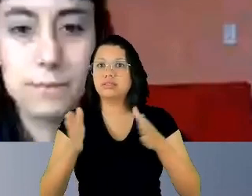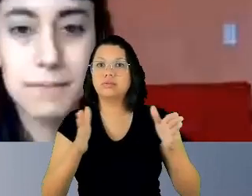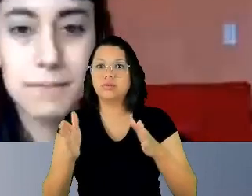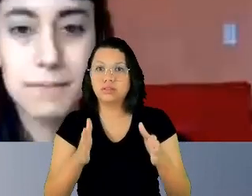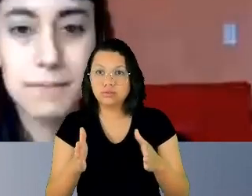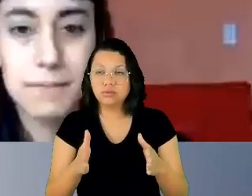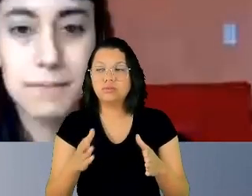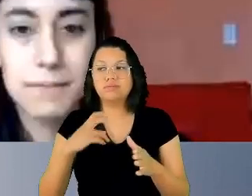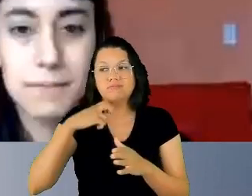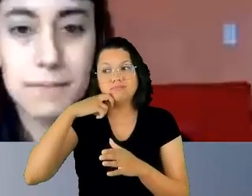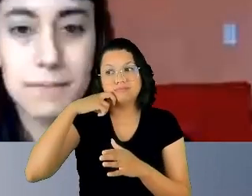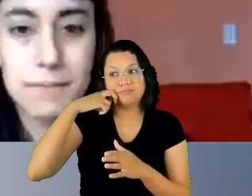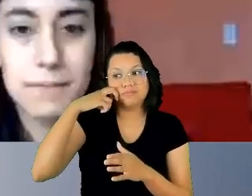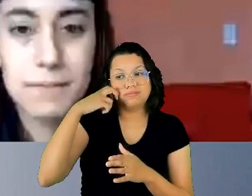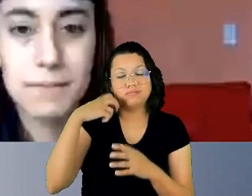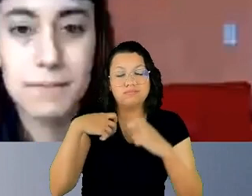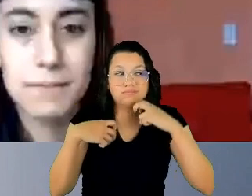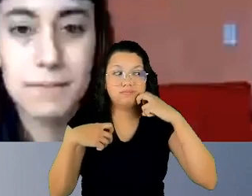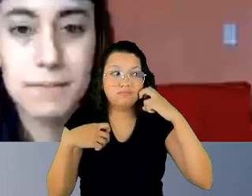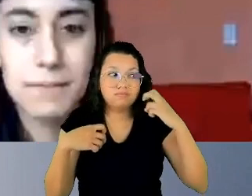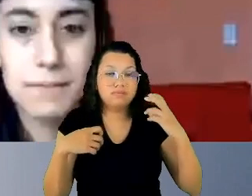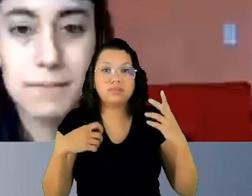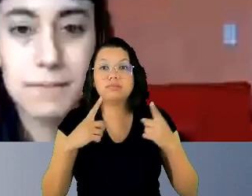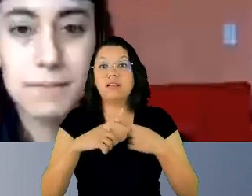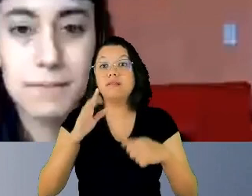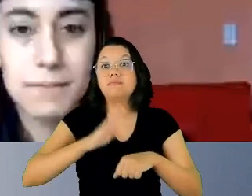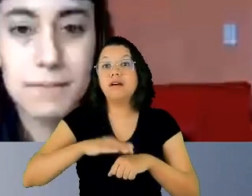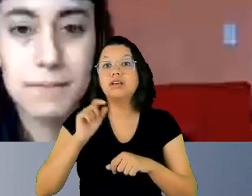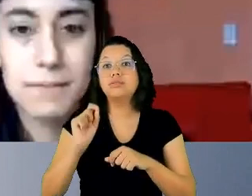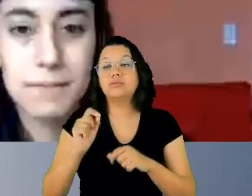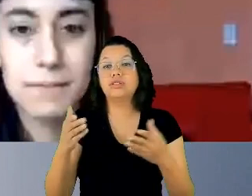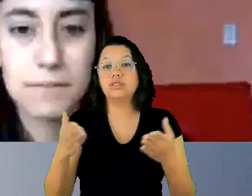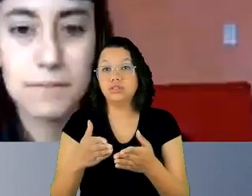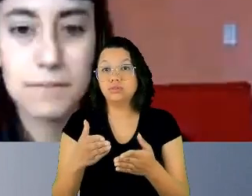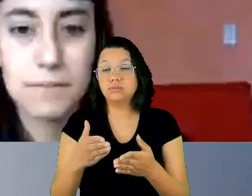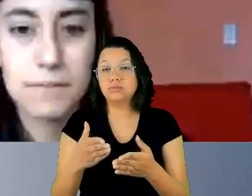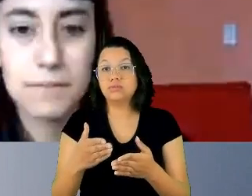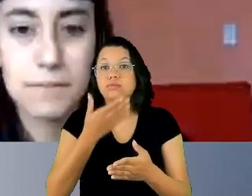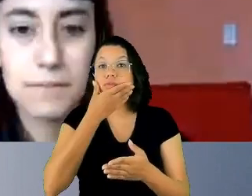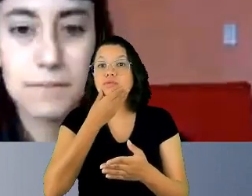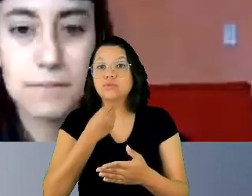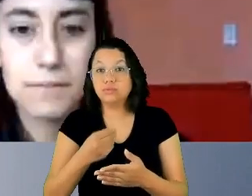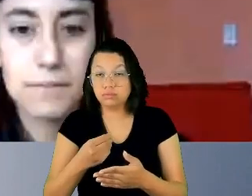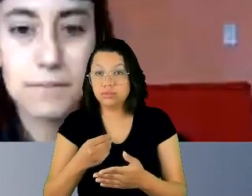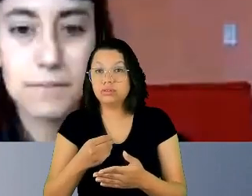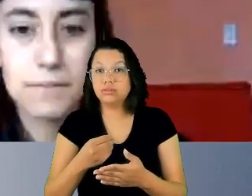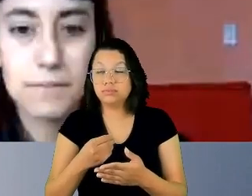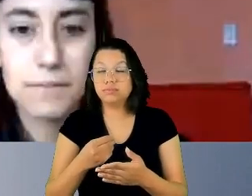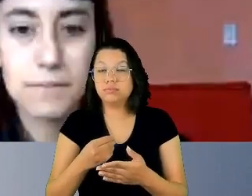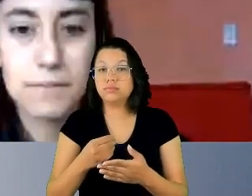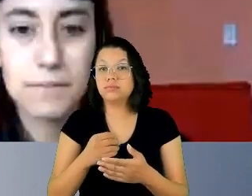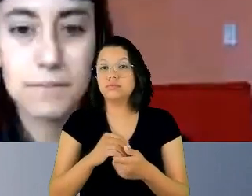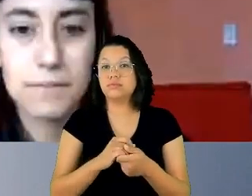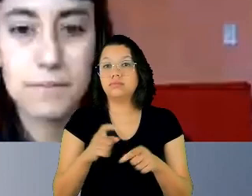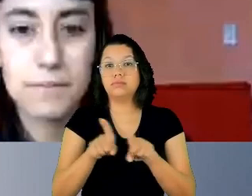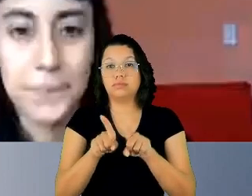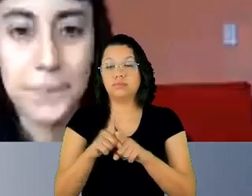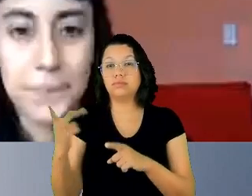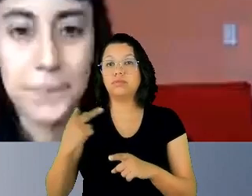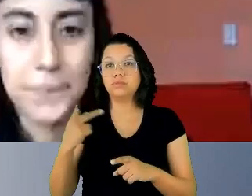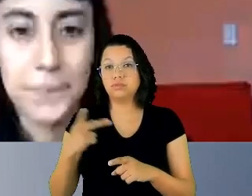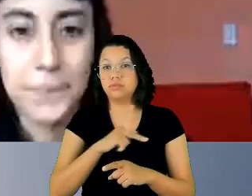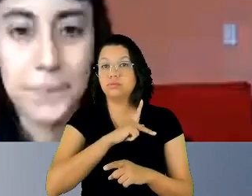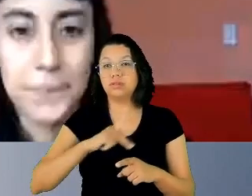constrangem, mas, mais que isso, os homens que devem, como o nosso presidente já